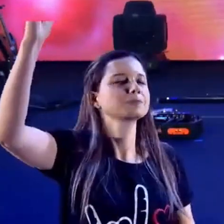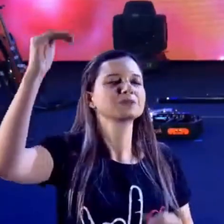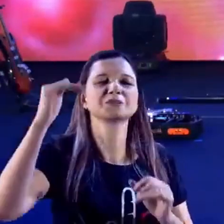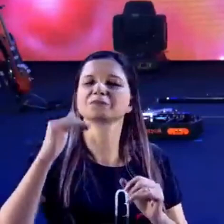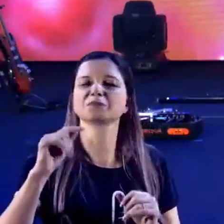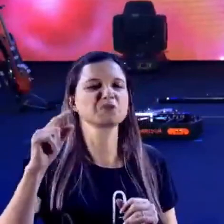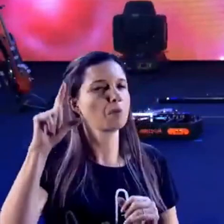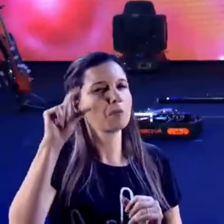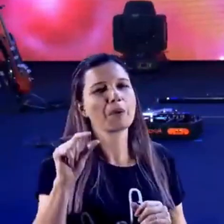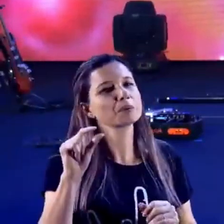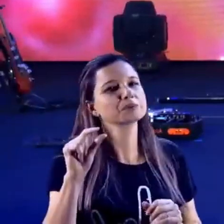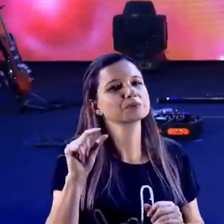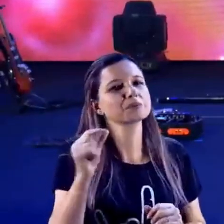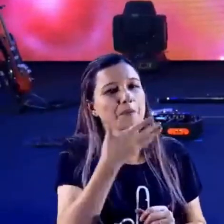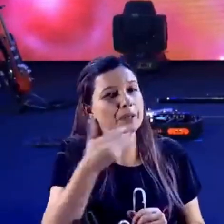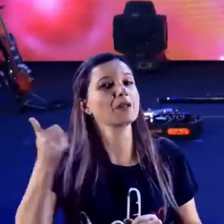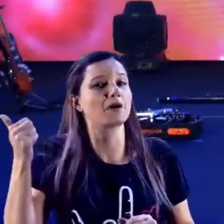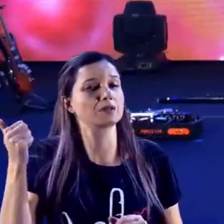vazios.